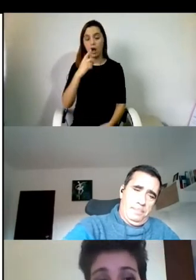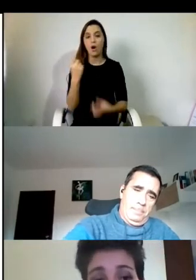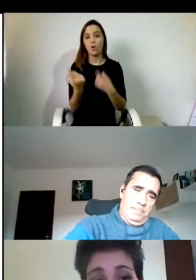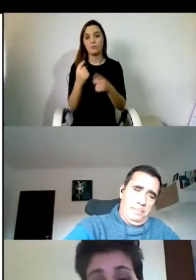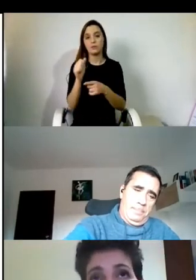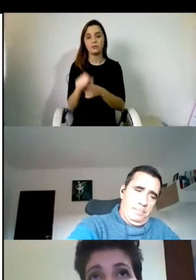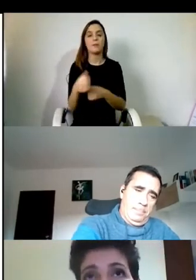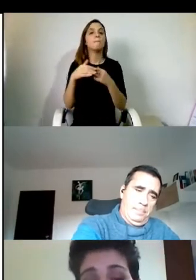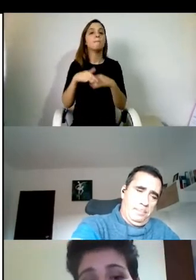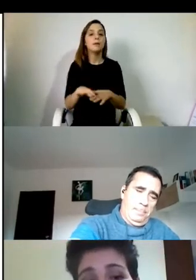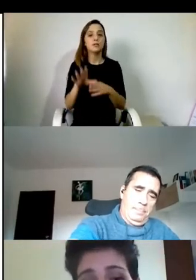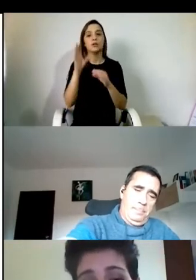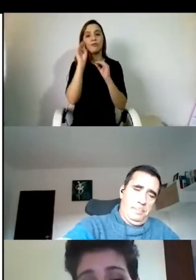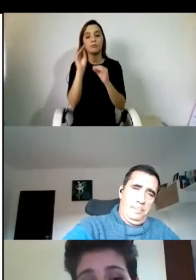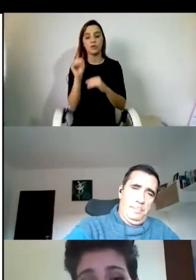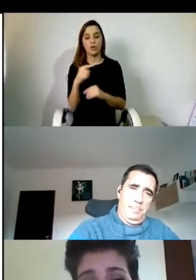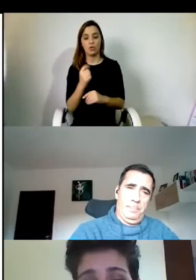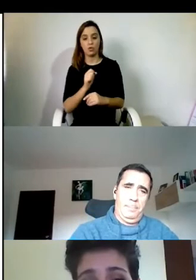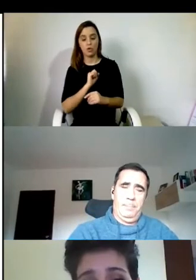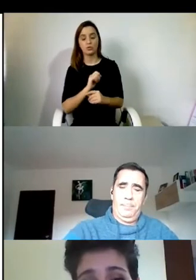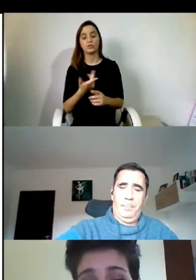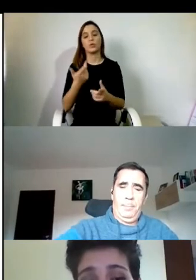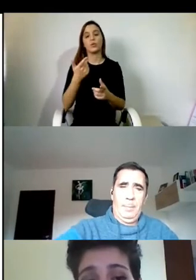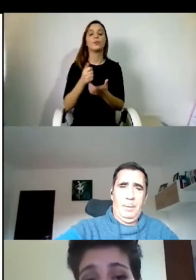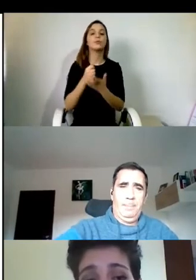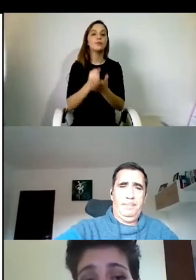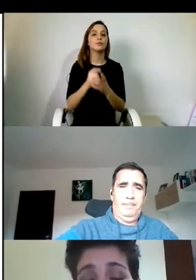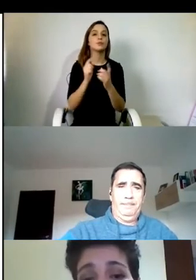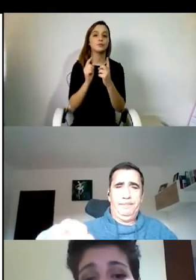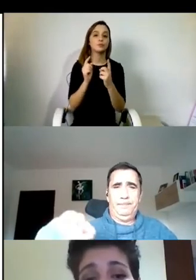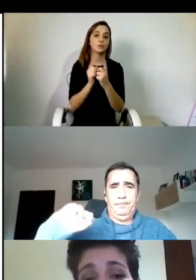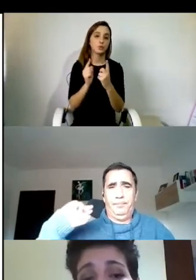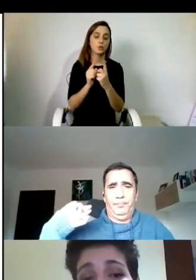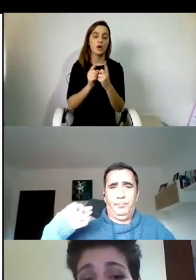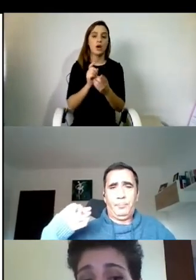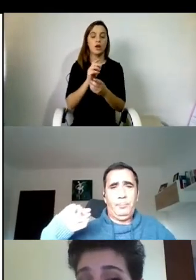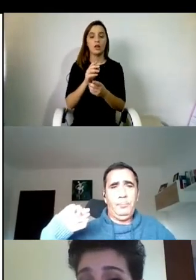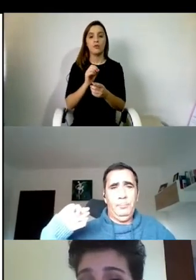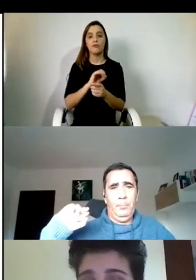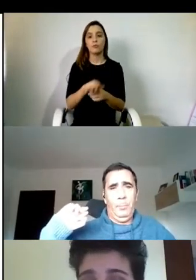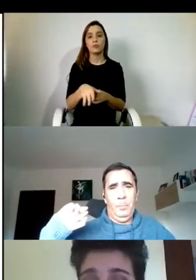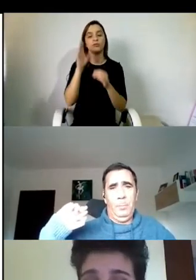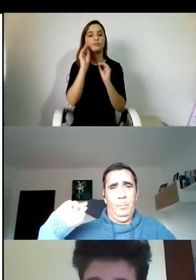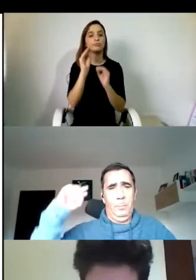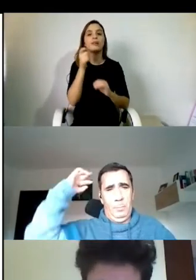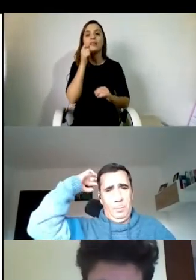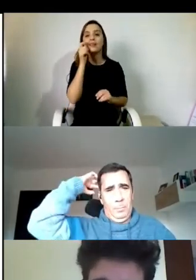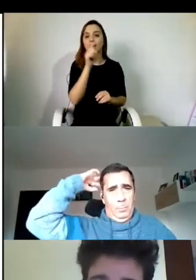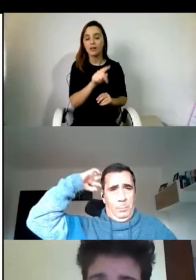nossa formação, a formação dos assistentes pessoais que trabalharam connosco, era ministrada pelo beneficiário.